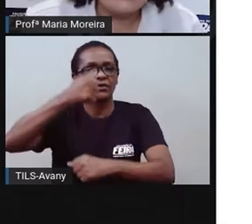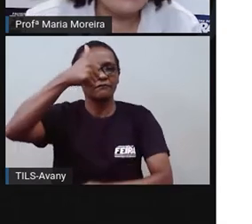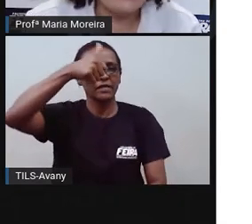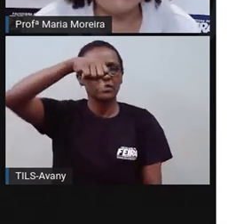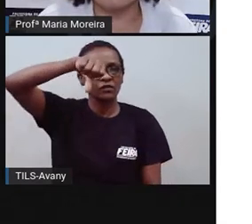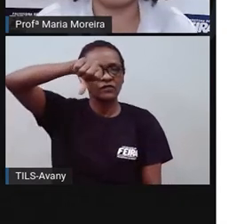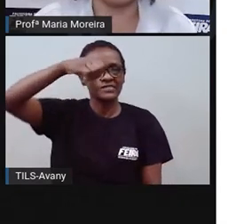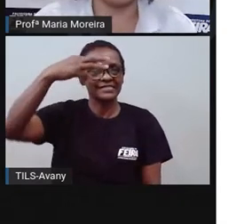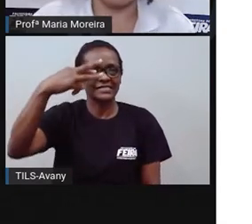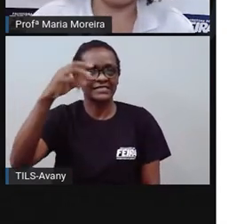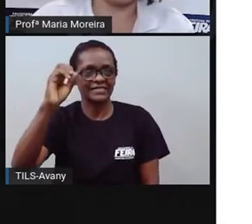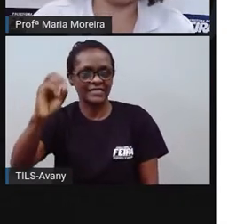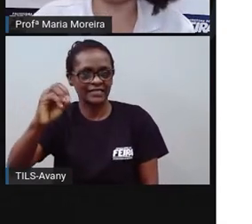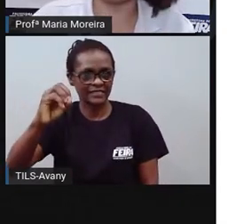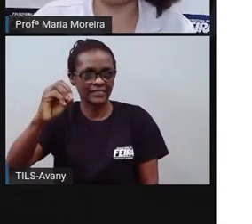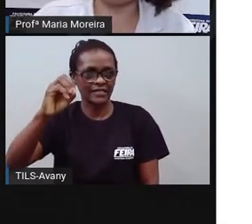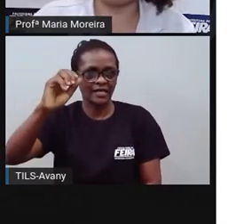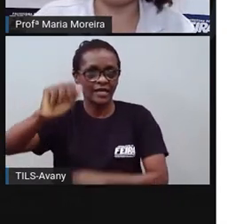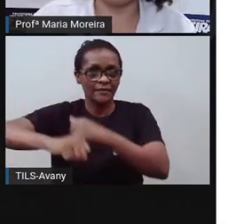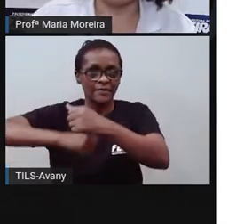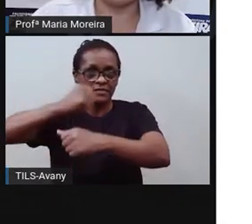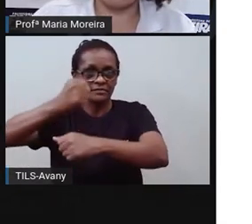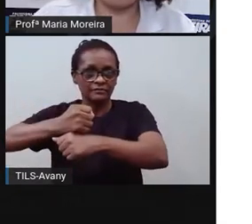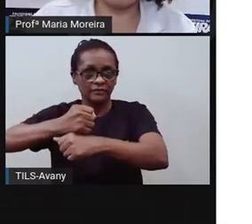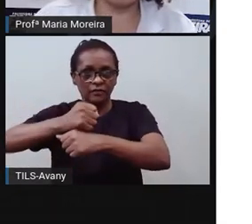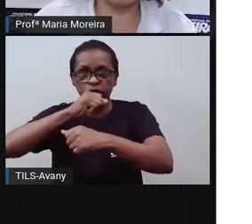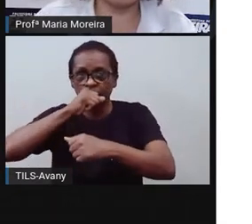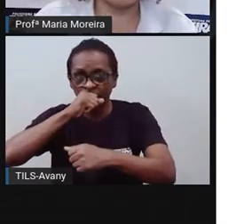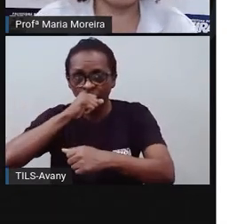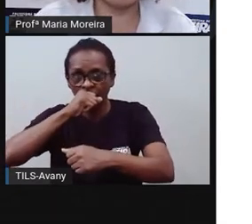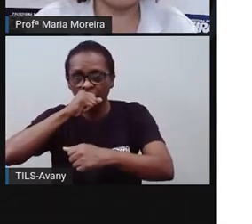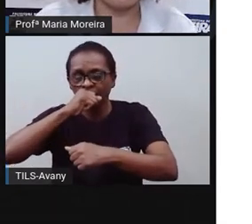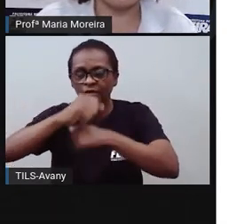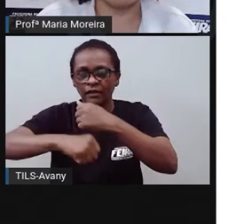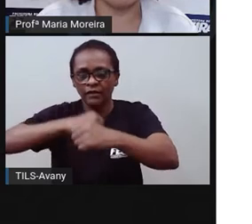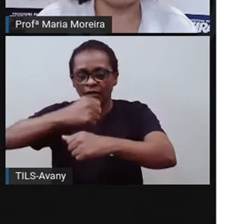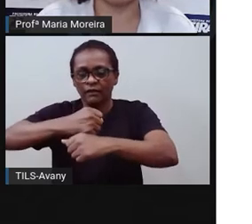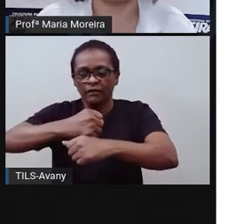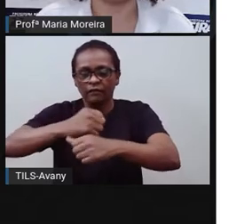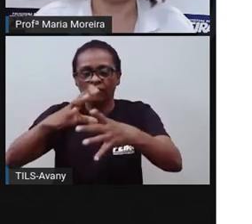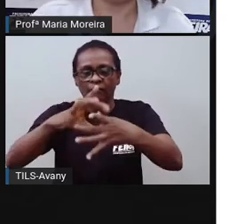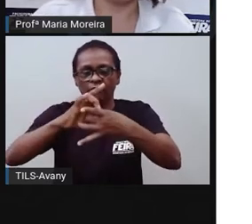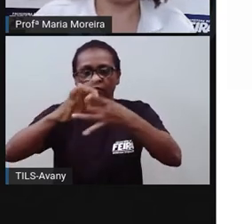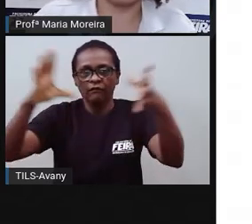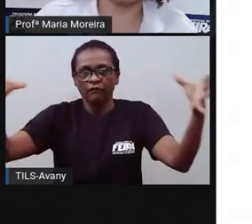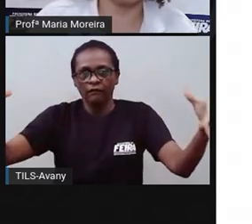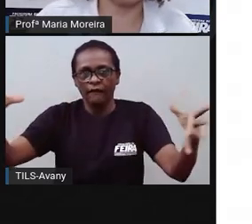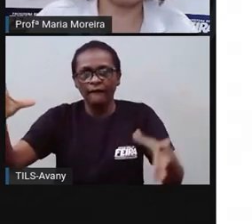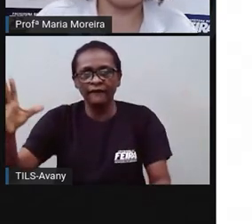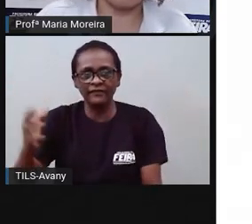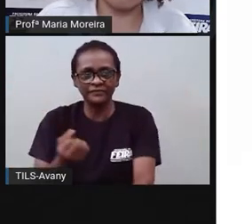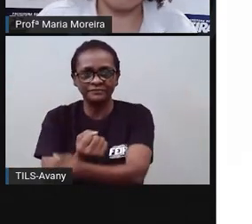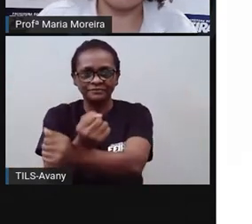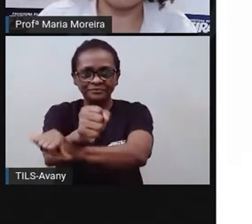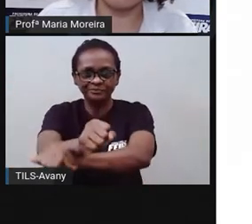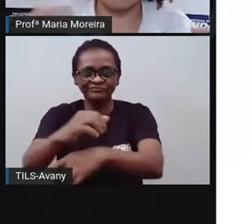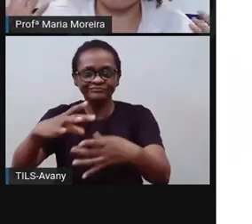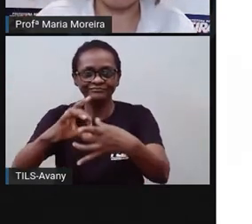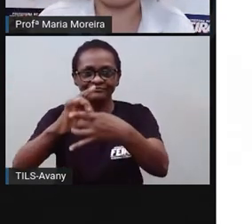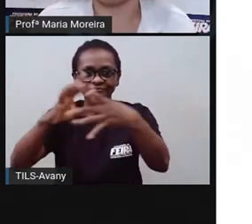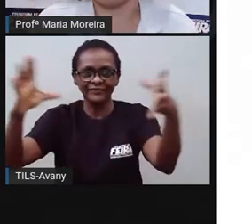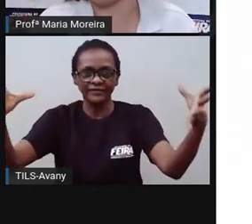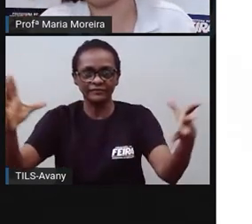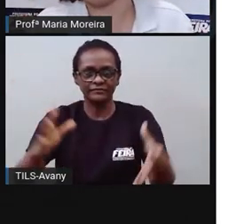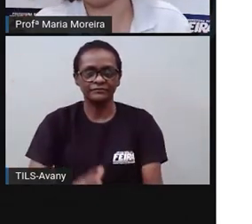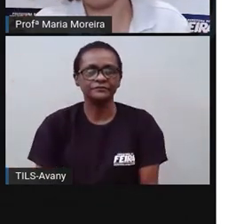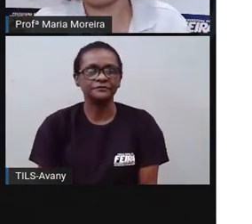nem 100 anos a gente tem ainda, né? 1930, durante o Estado Novo de Getúlio Vargas. A teve